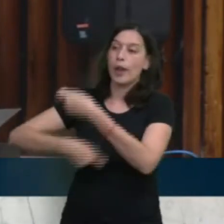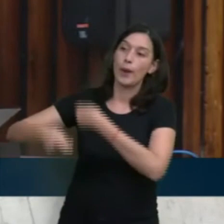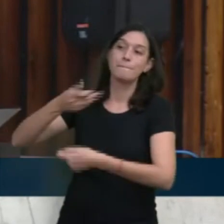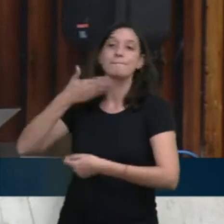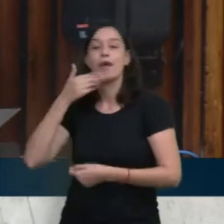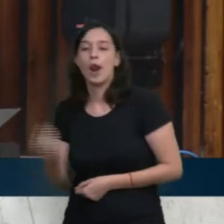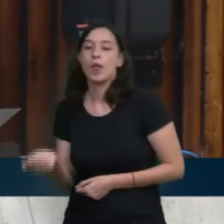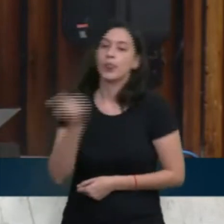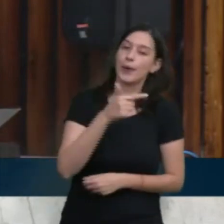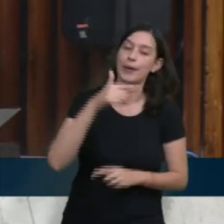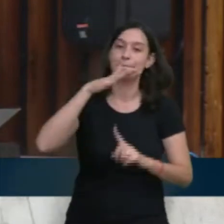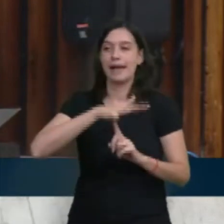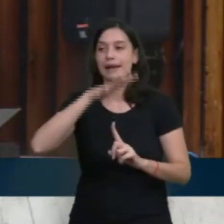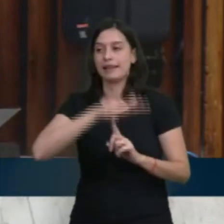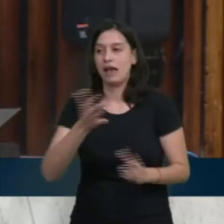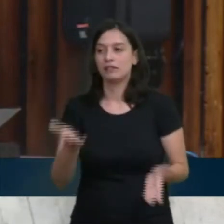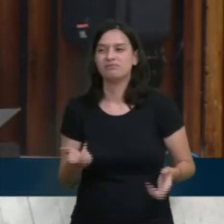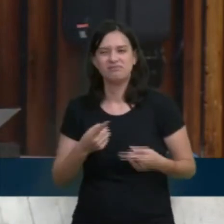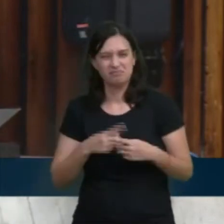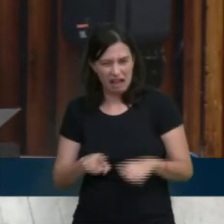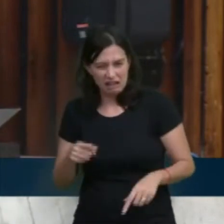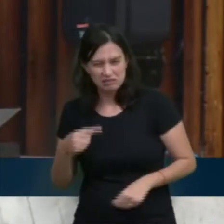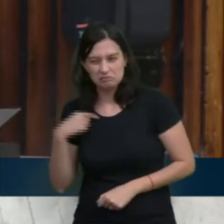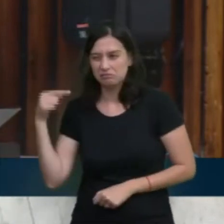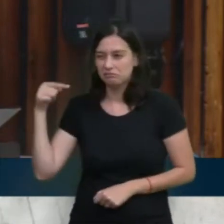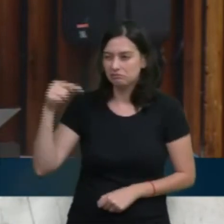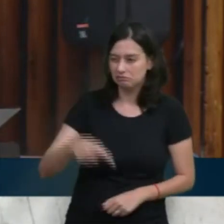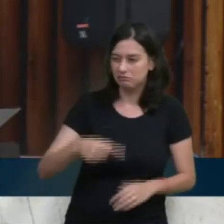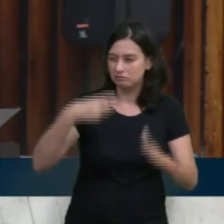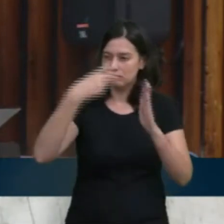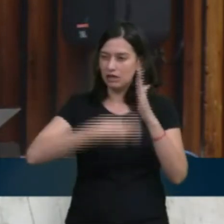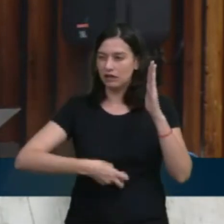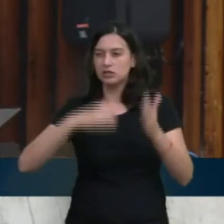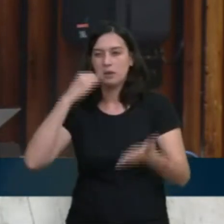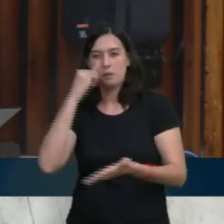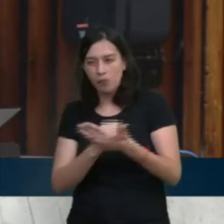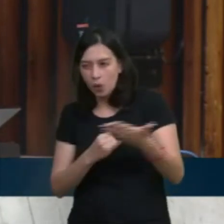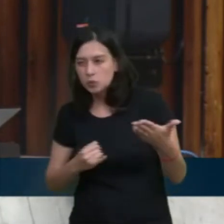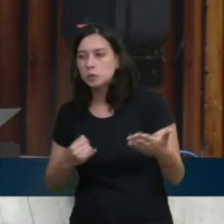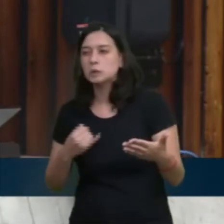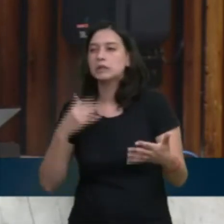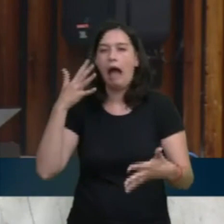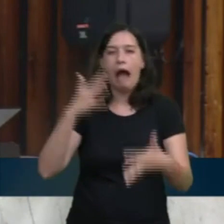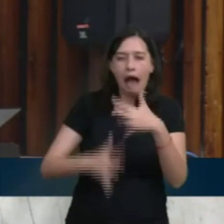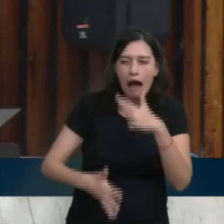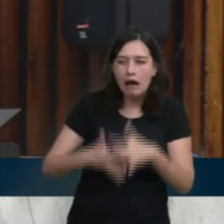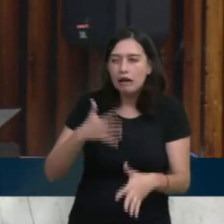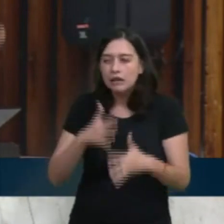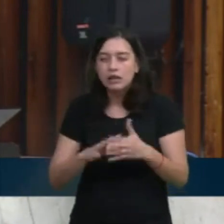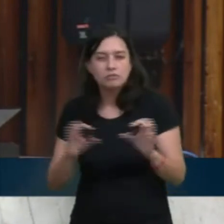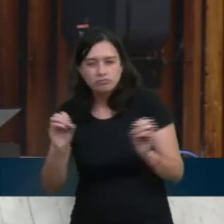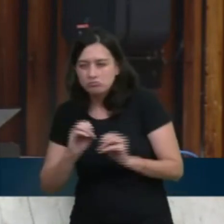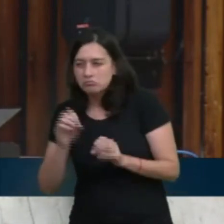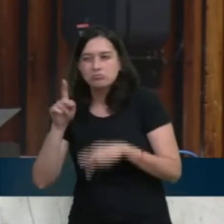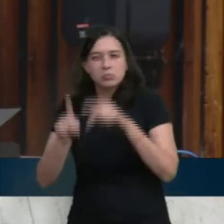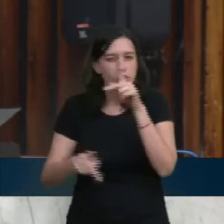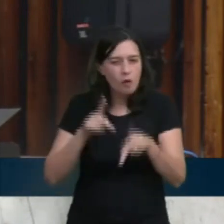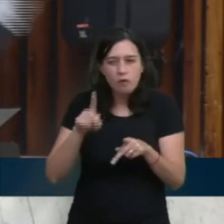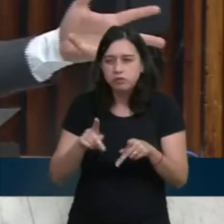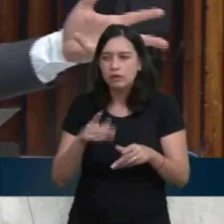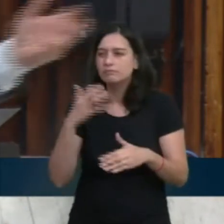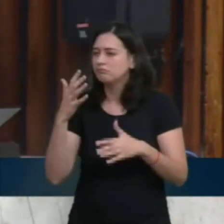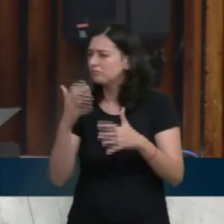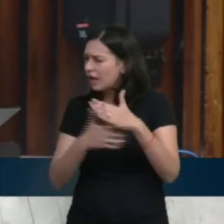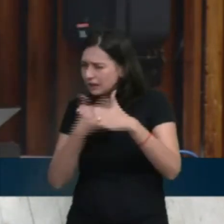vir aqui falar que o aumento não impacta na vida do povo paranaense, dos empresários? Por que